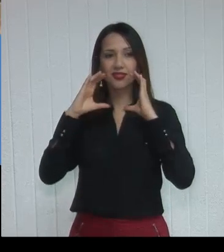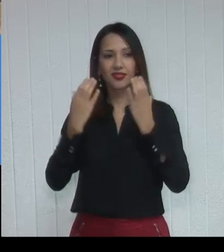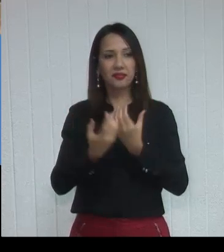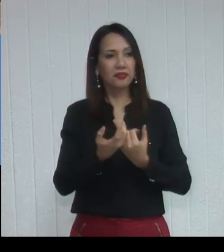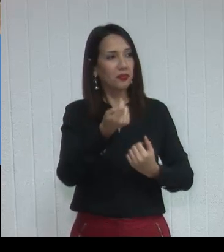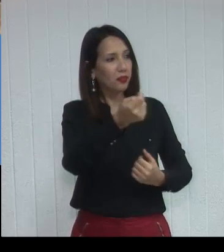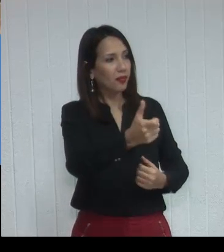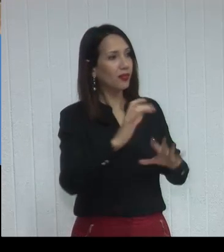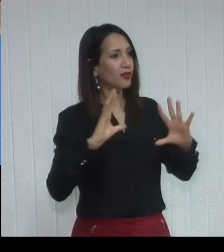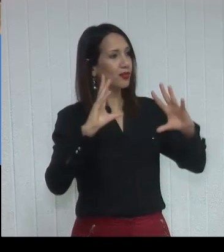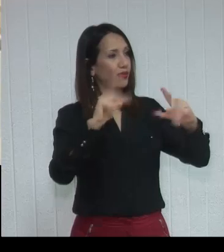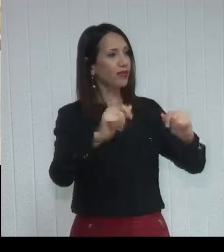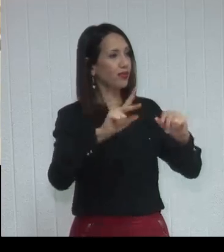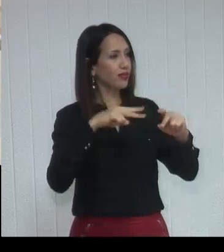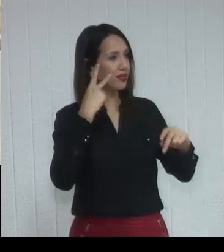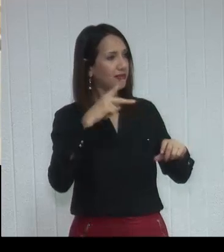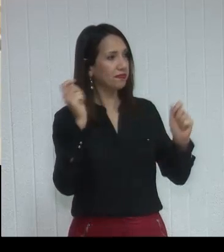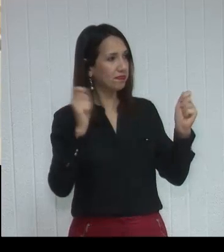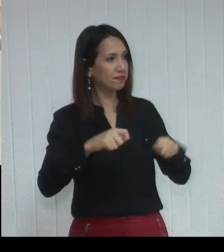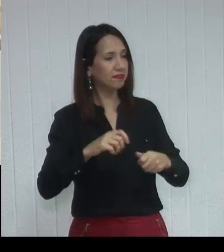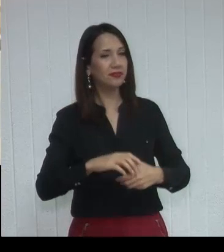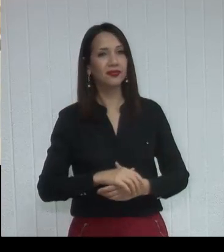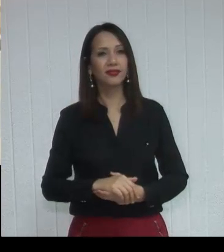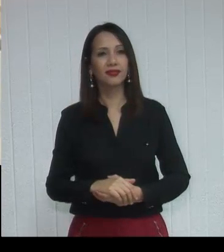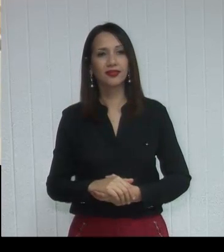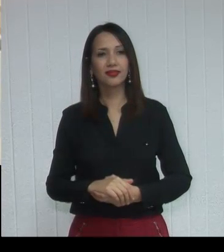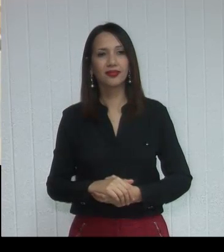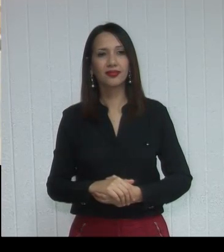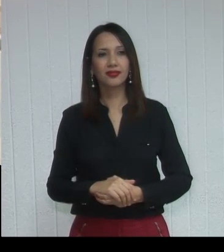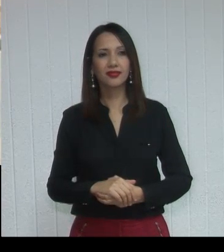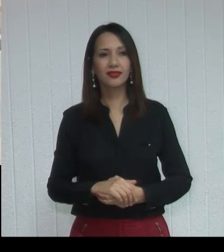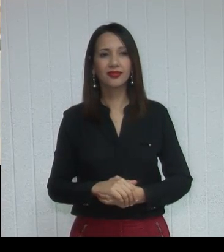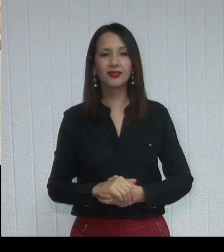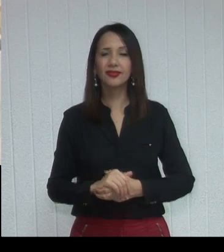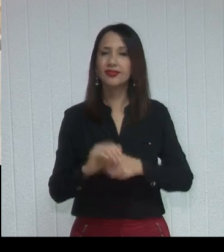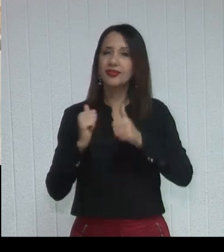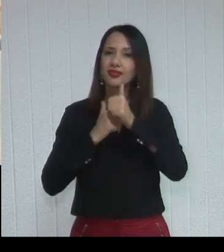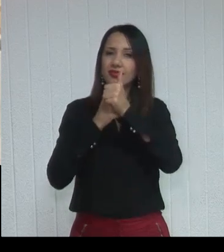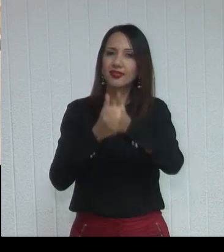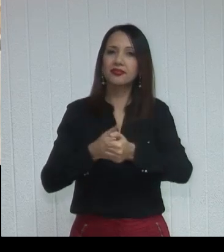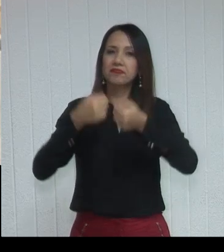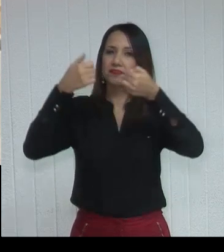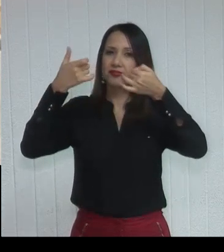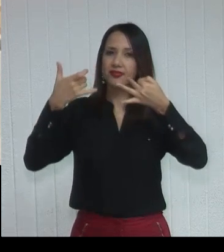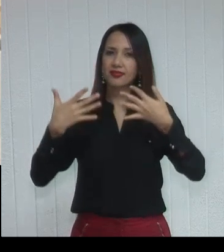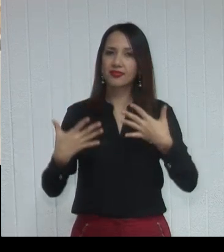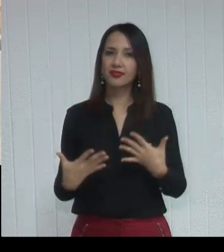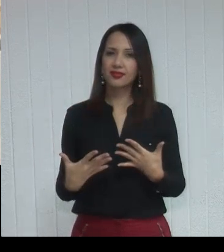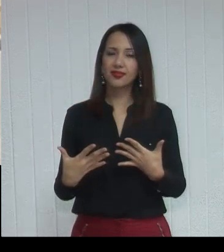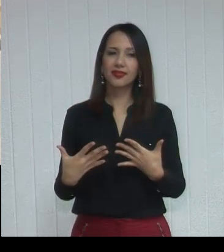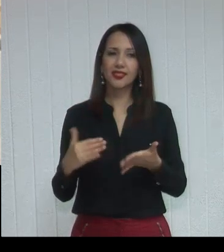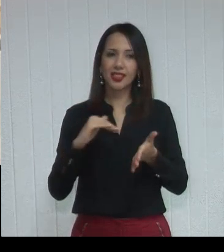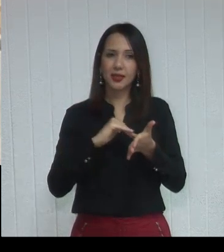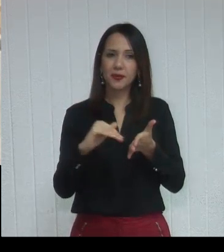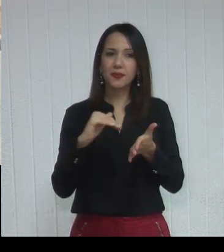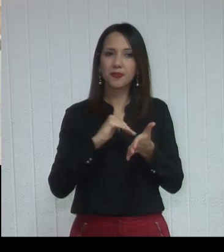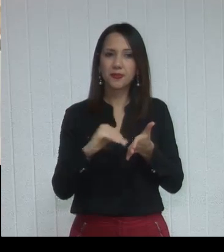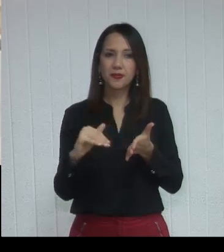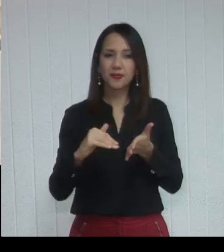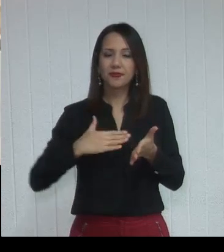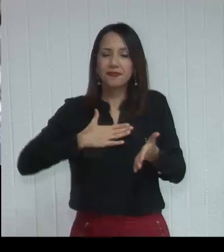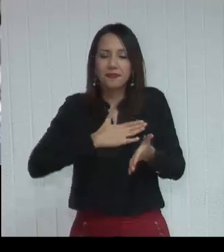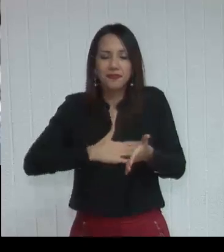vereadores pôde... Pode ir passando o seu livro, por favor. Todos os vereadores pôde acompanhar a explicação do secretário e